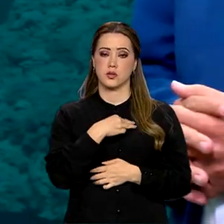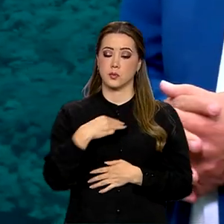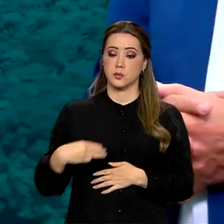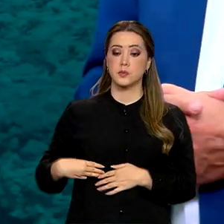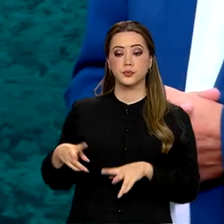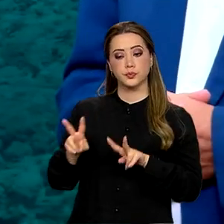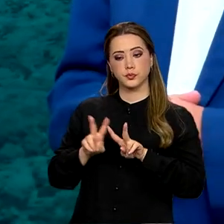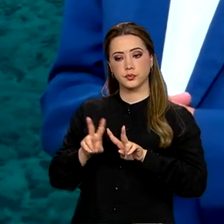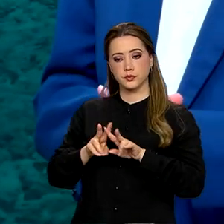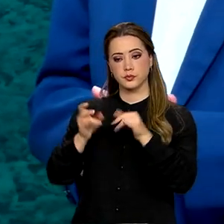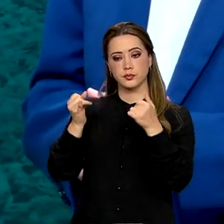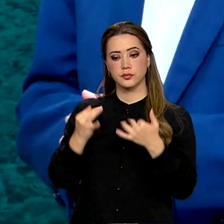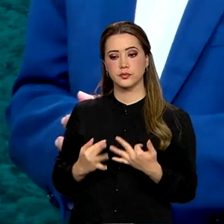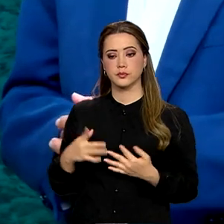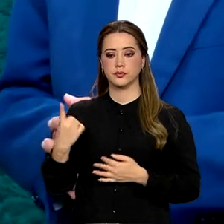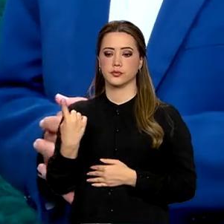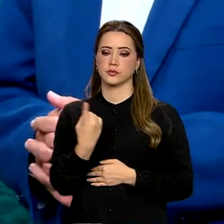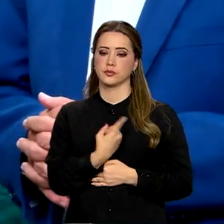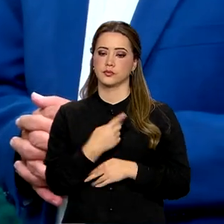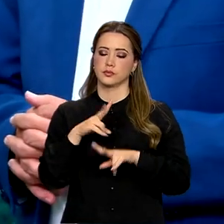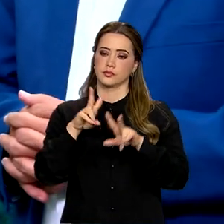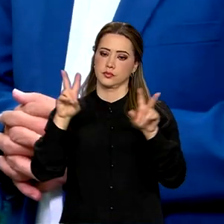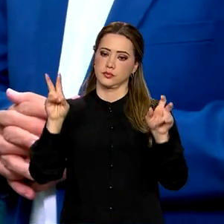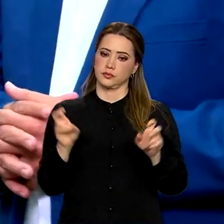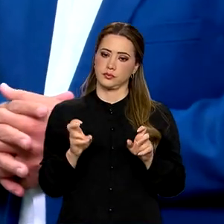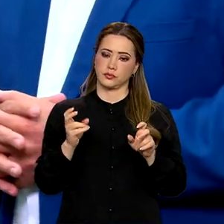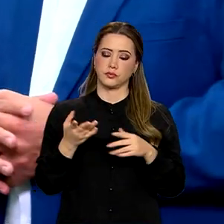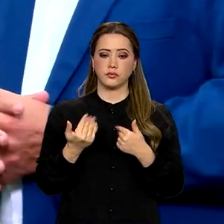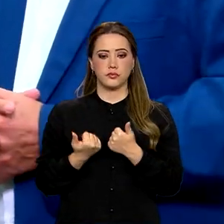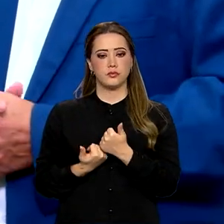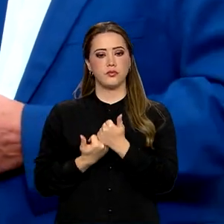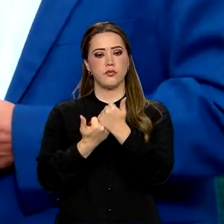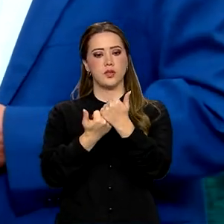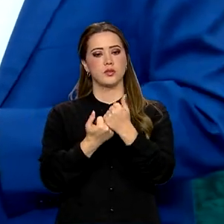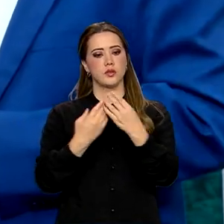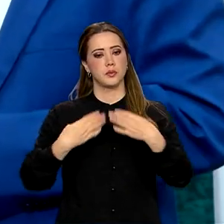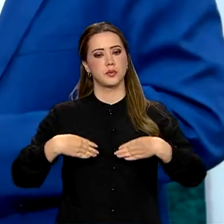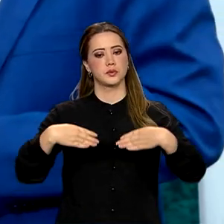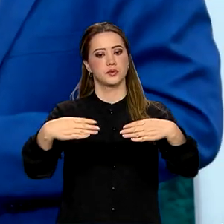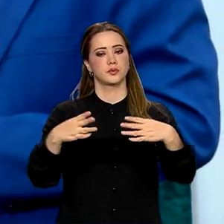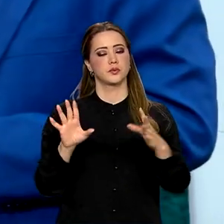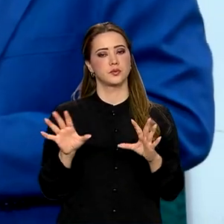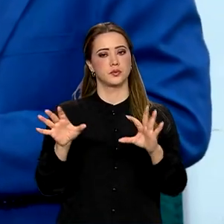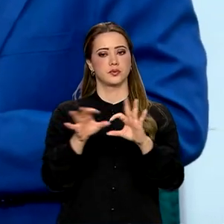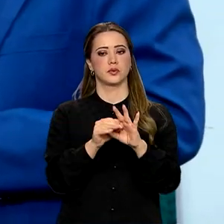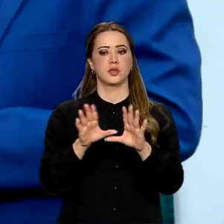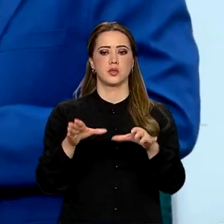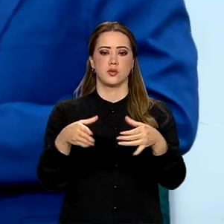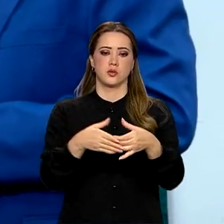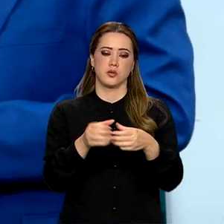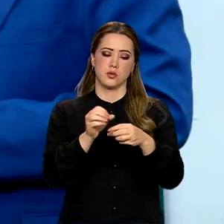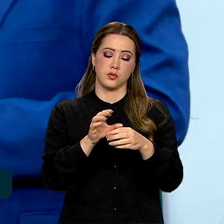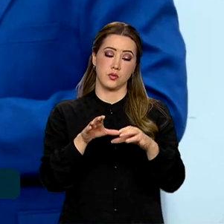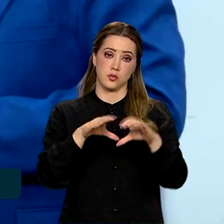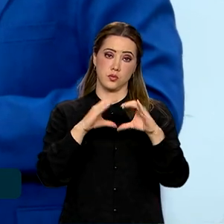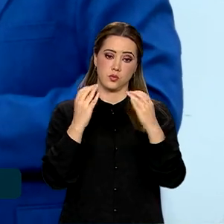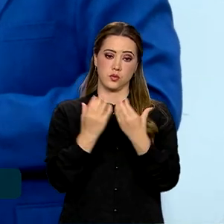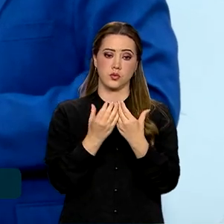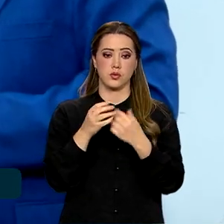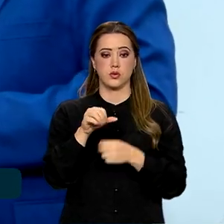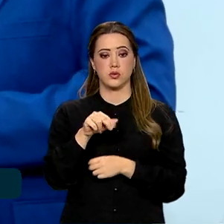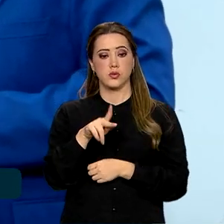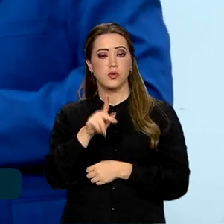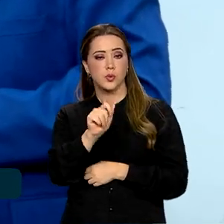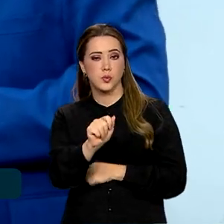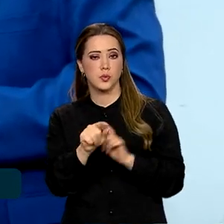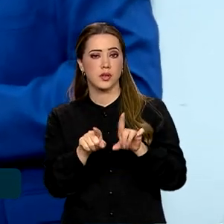Dias, vai falar para a gente um pouco sobre as contribuições do Ministério para essa cúpula, até para os diálogos amazônicos